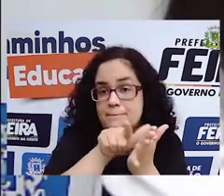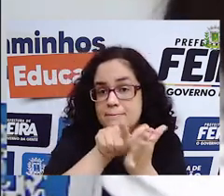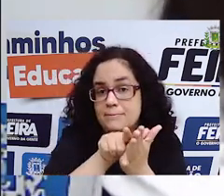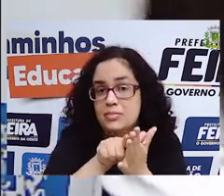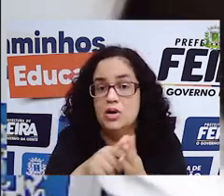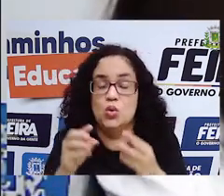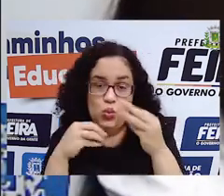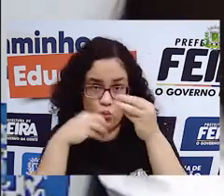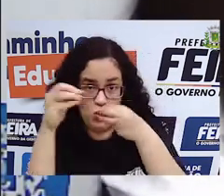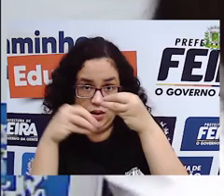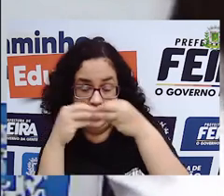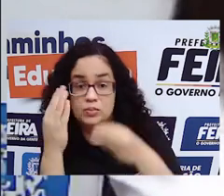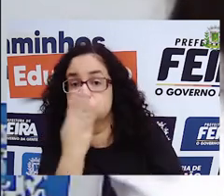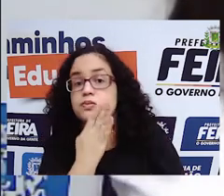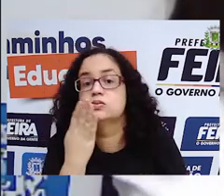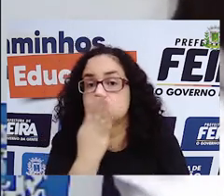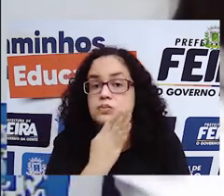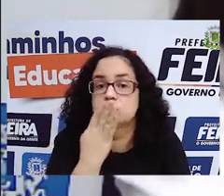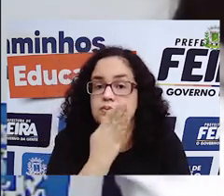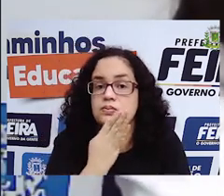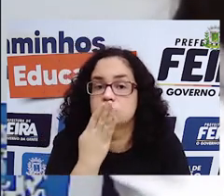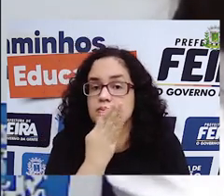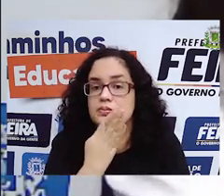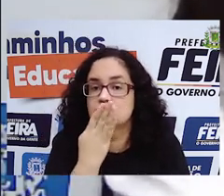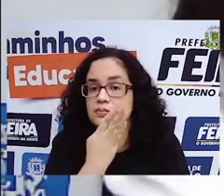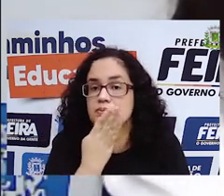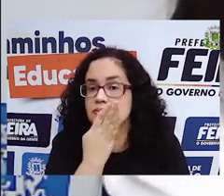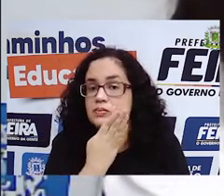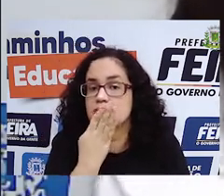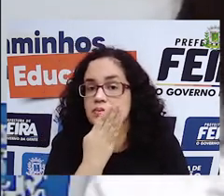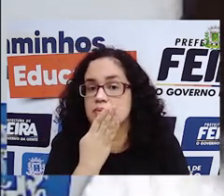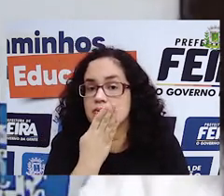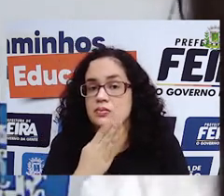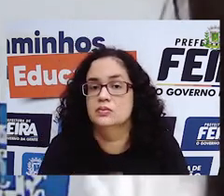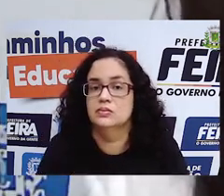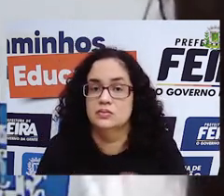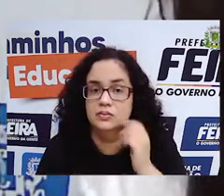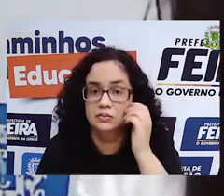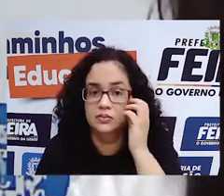o guardanapo, né, que simboliza aqui o papel.